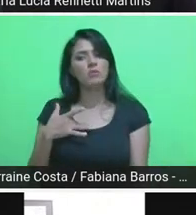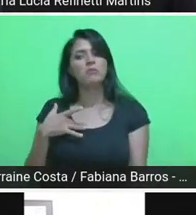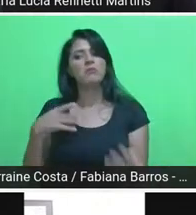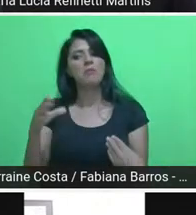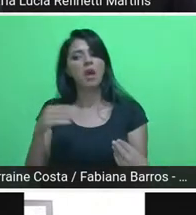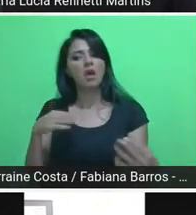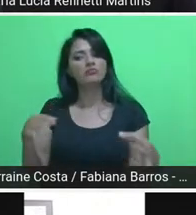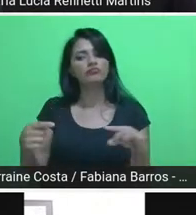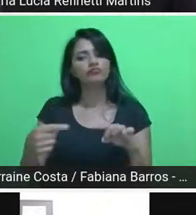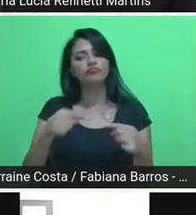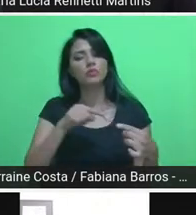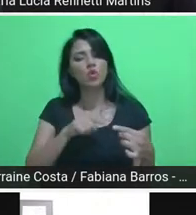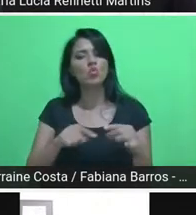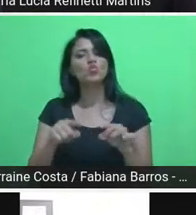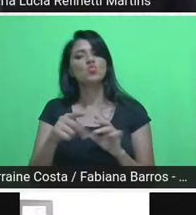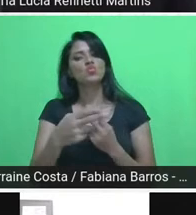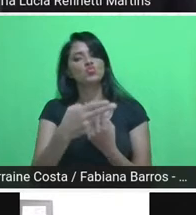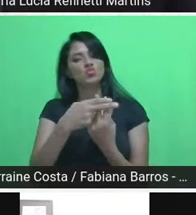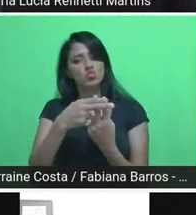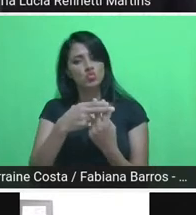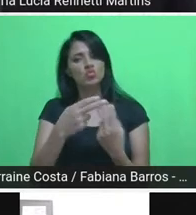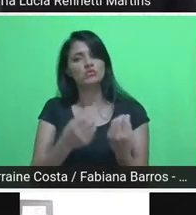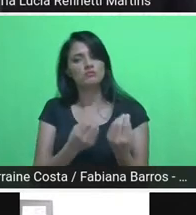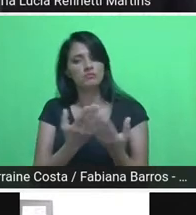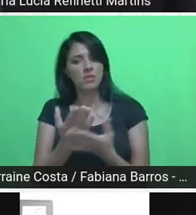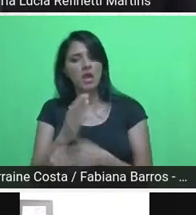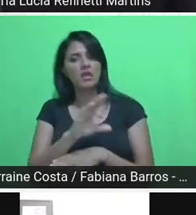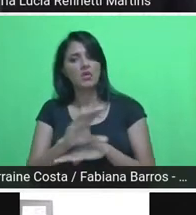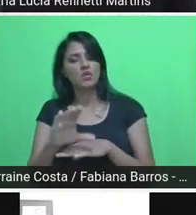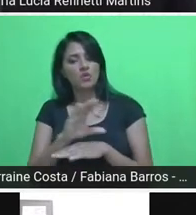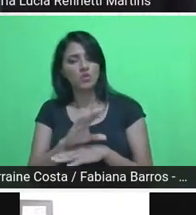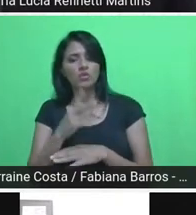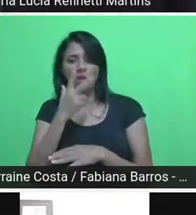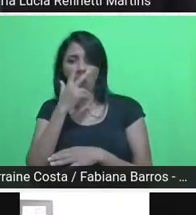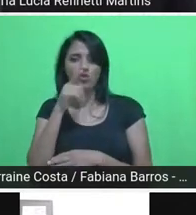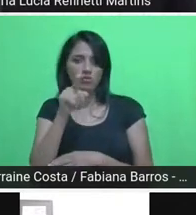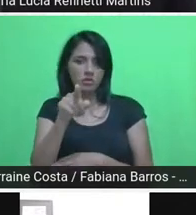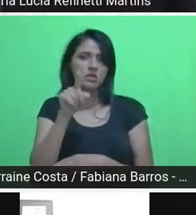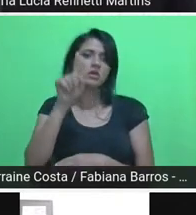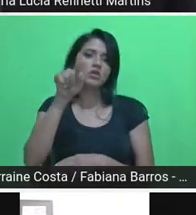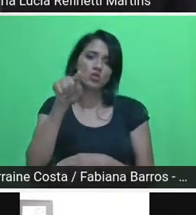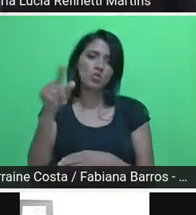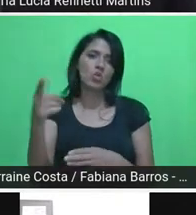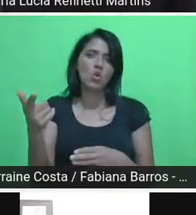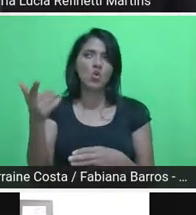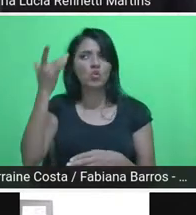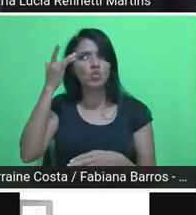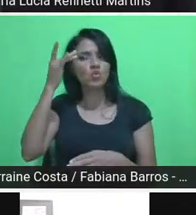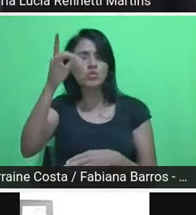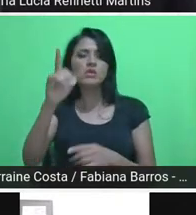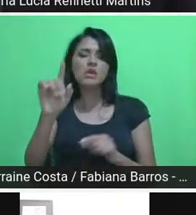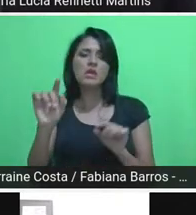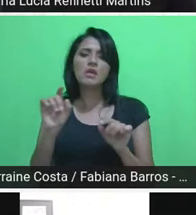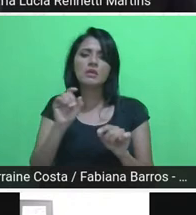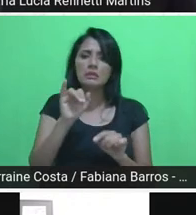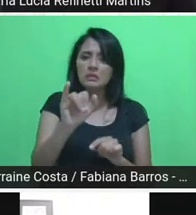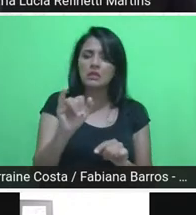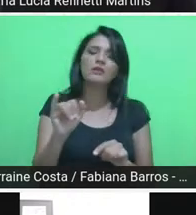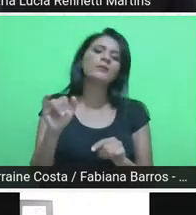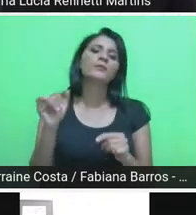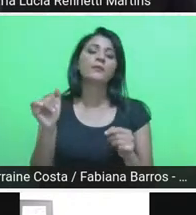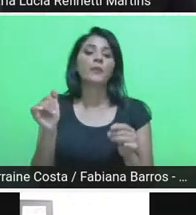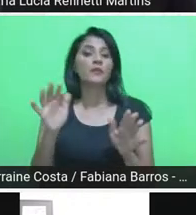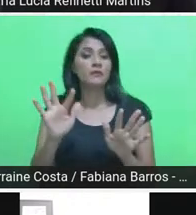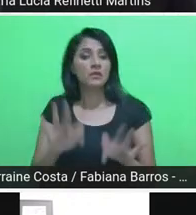bolsas. Então, eu acho que isso tudo aqui, não sei se passando o meu